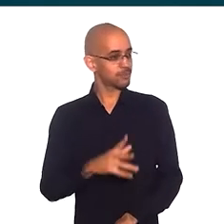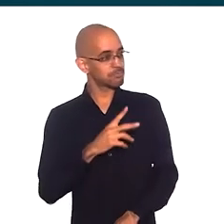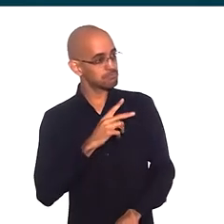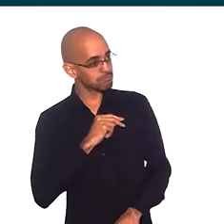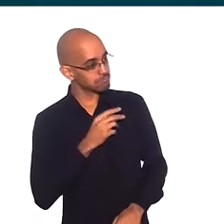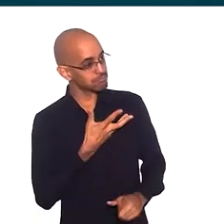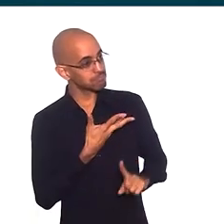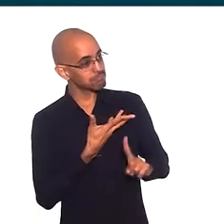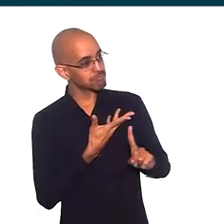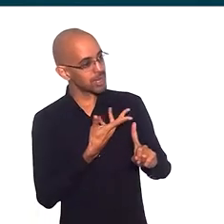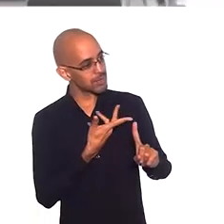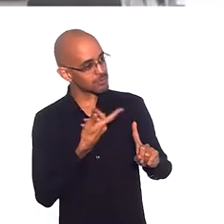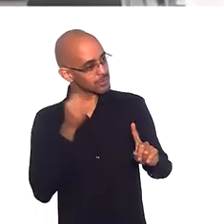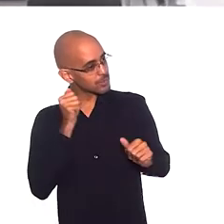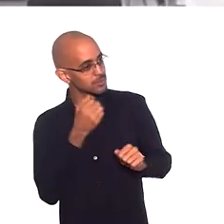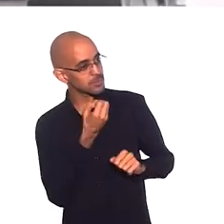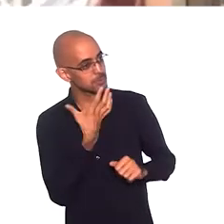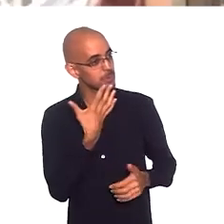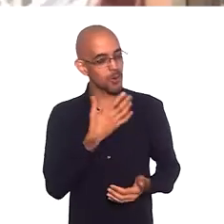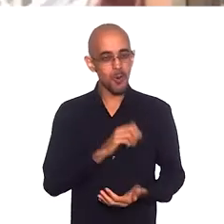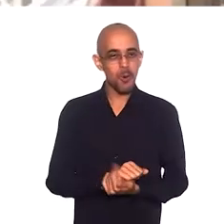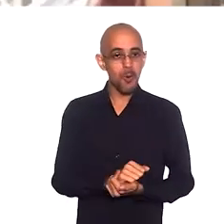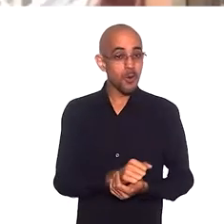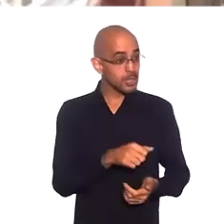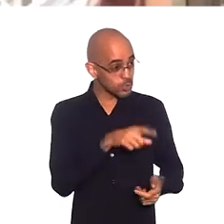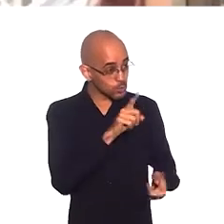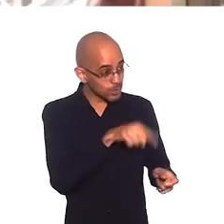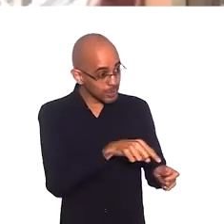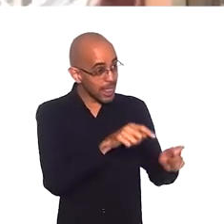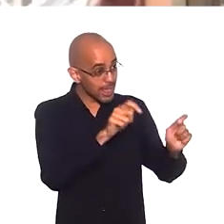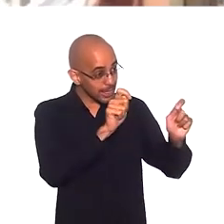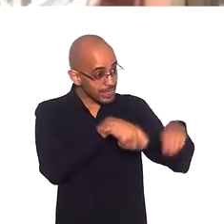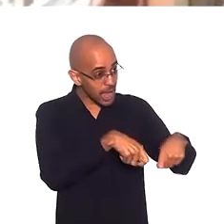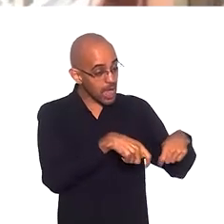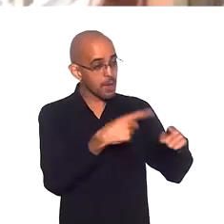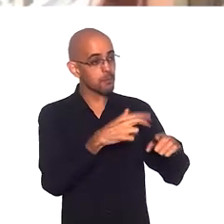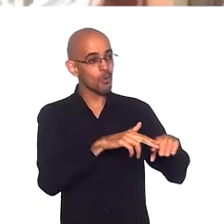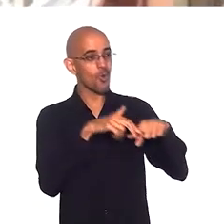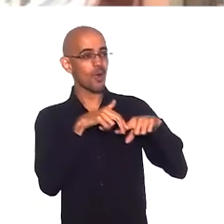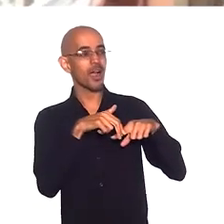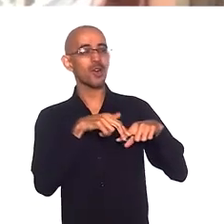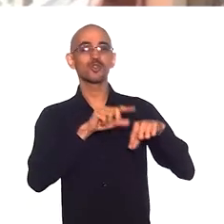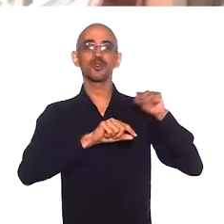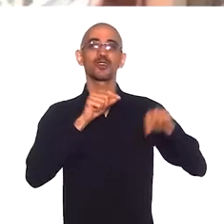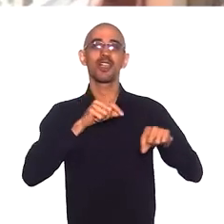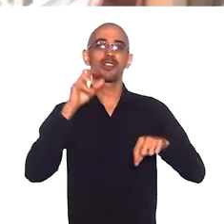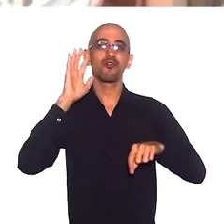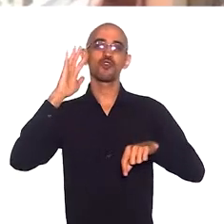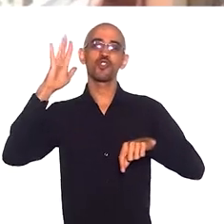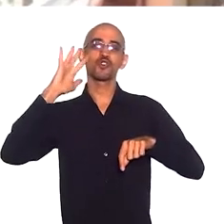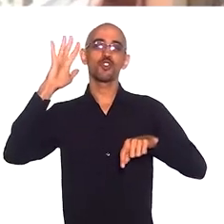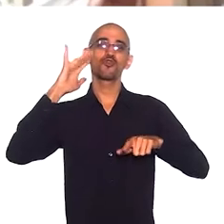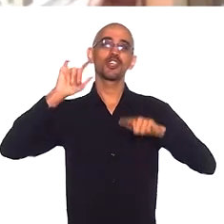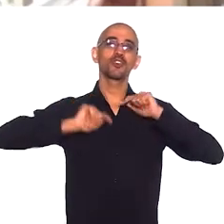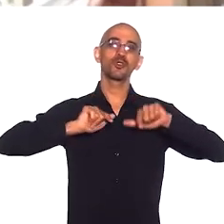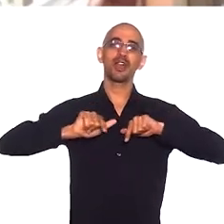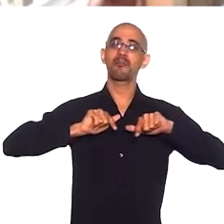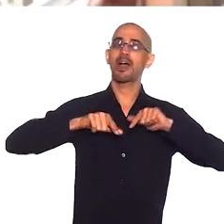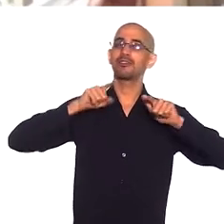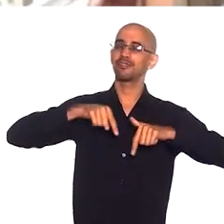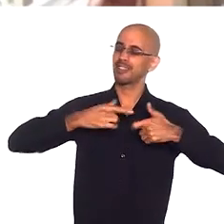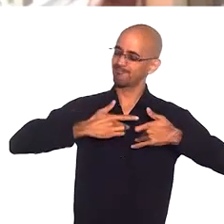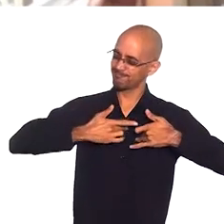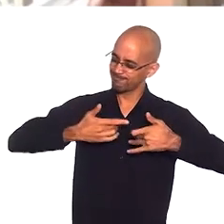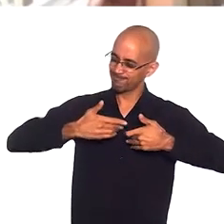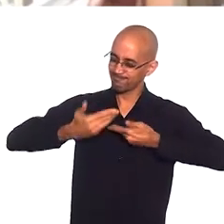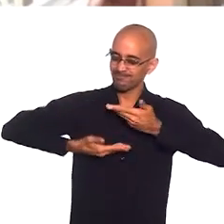que maravilha, hein? Quatro mais. Agora, isso só é possível por causa da filosofia do trabalho, que é a